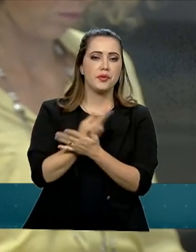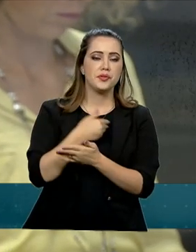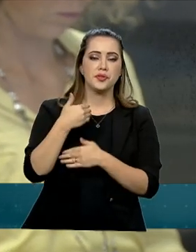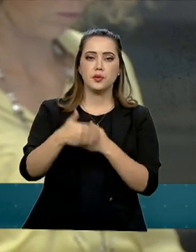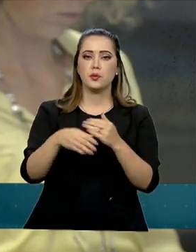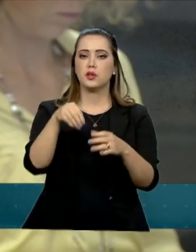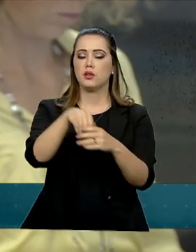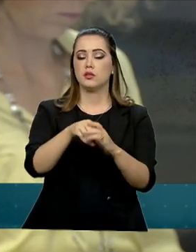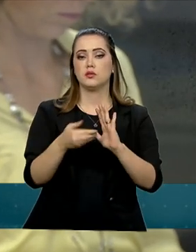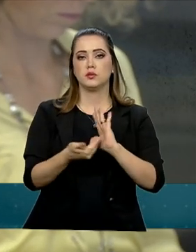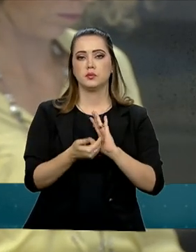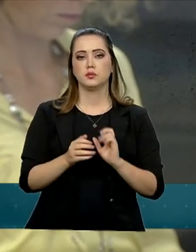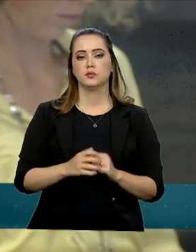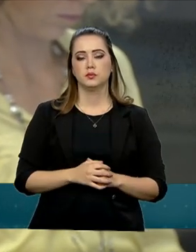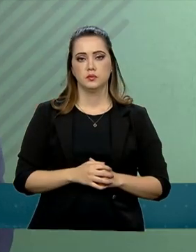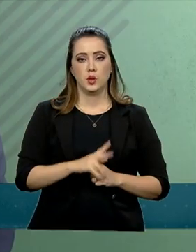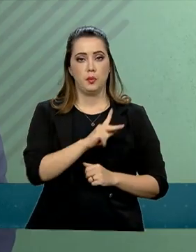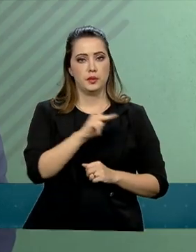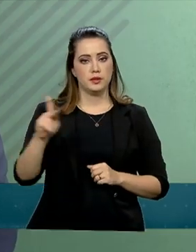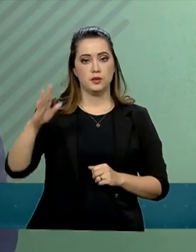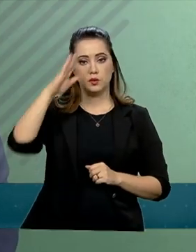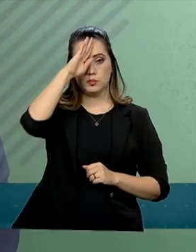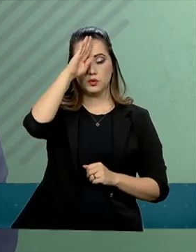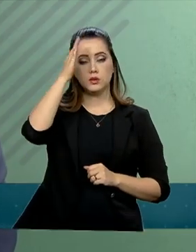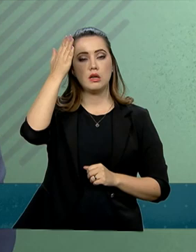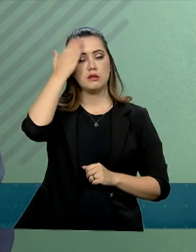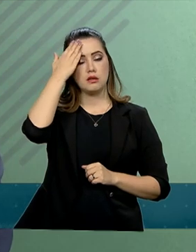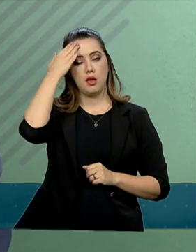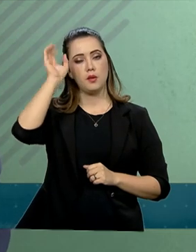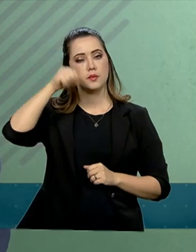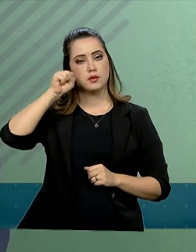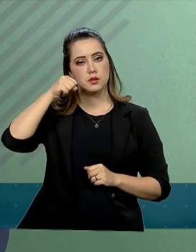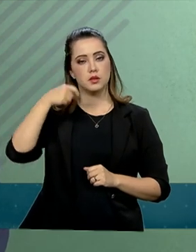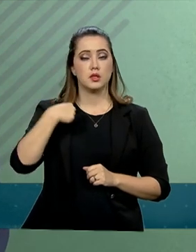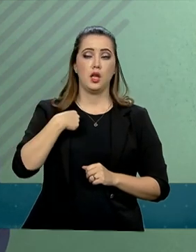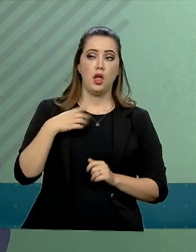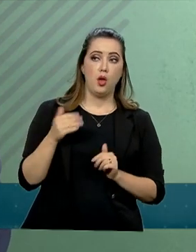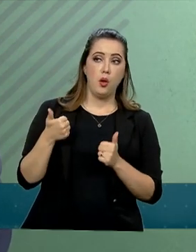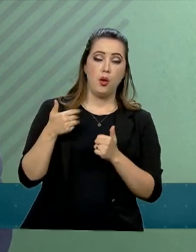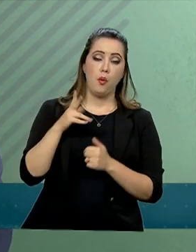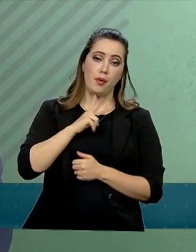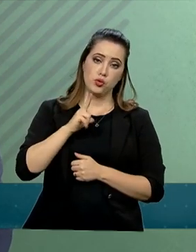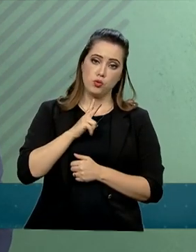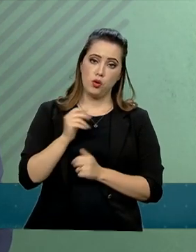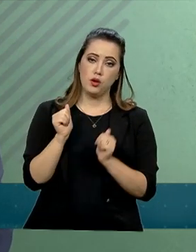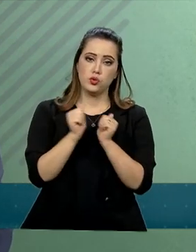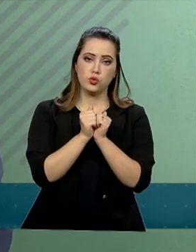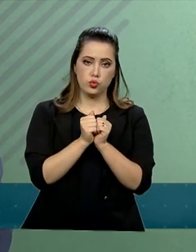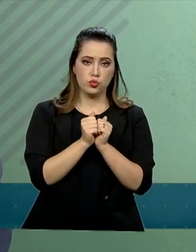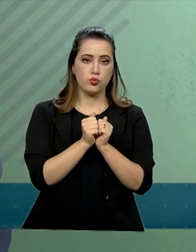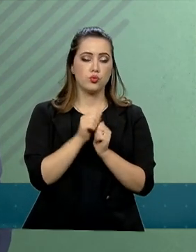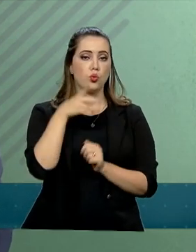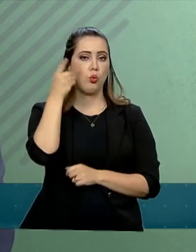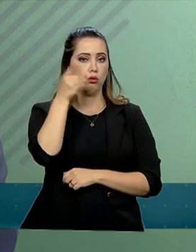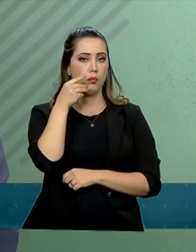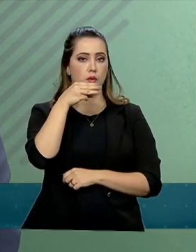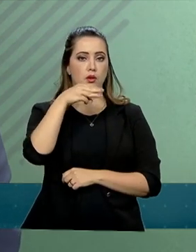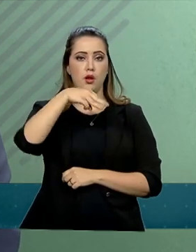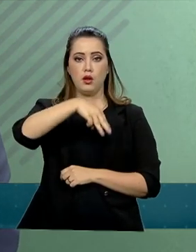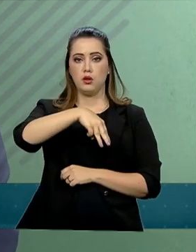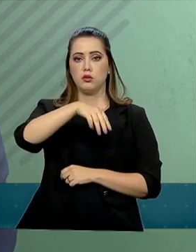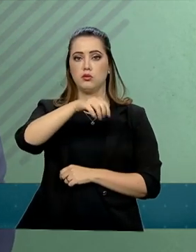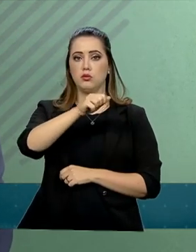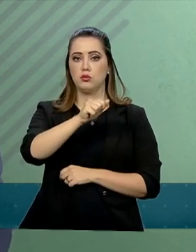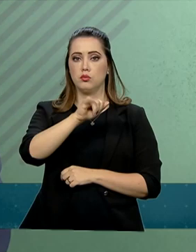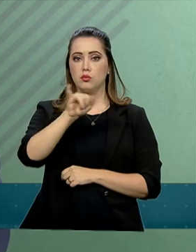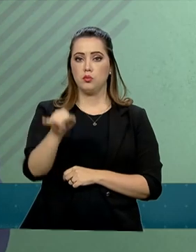Deputados. O presidente foi cientificado. Eu, pessoalmente, mantive contato com o deputado-major Vitor Hugo. De